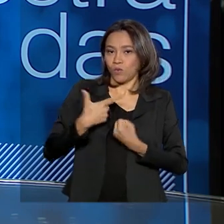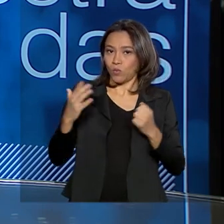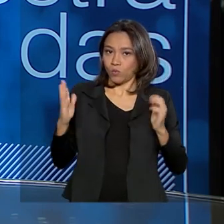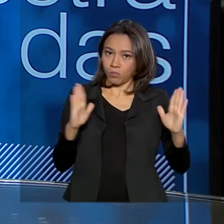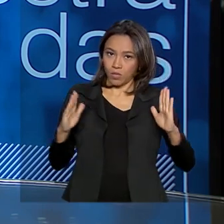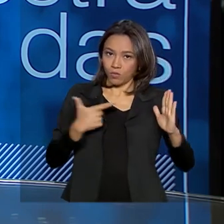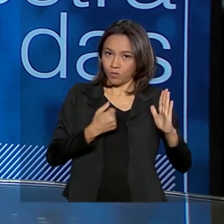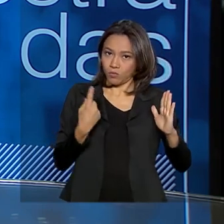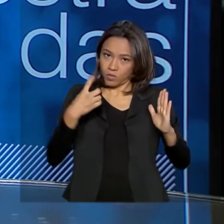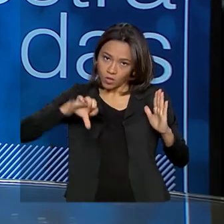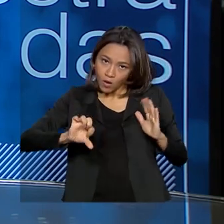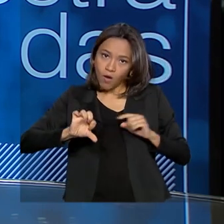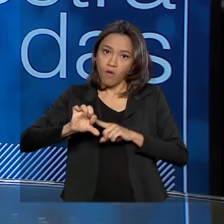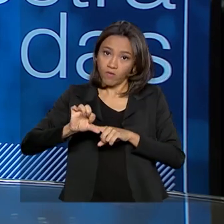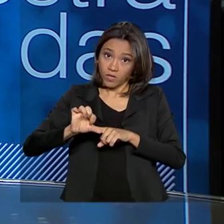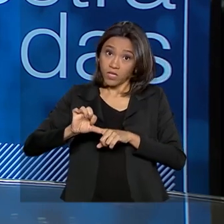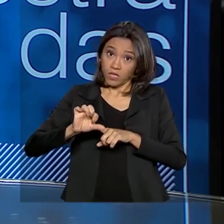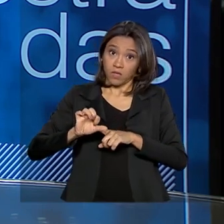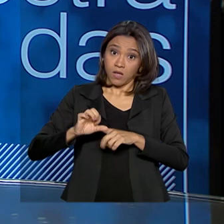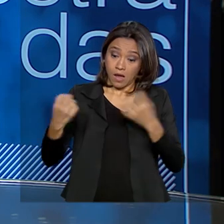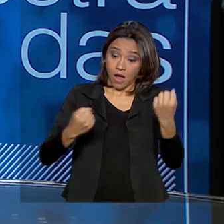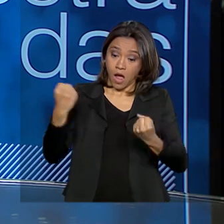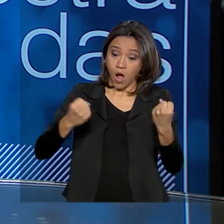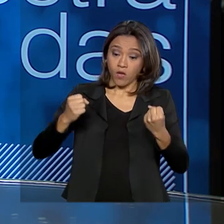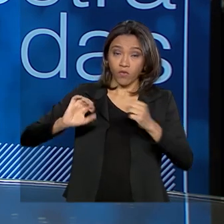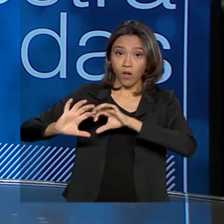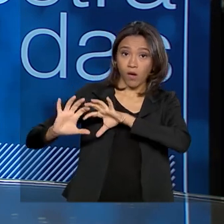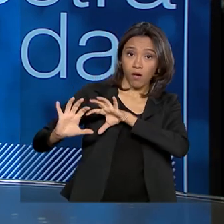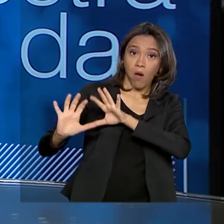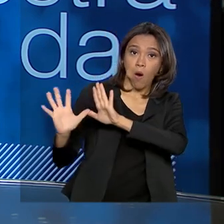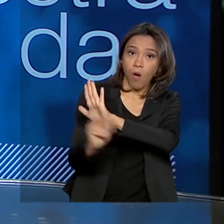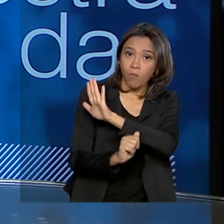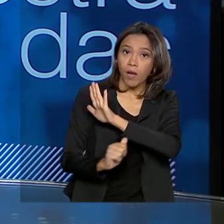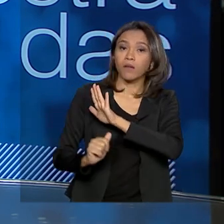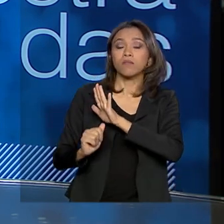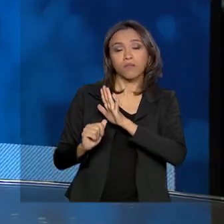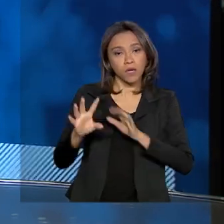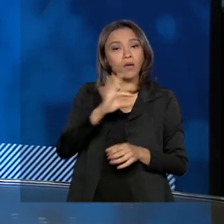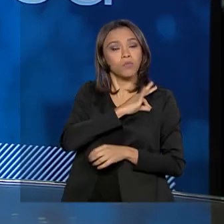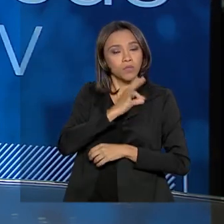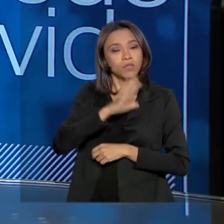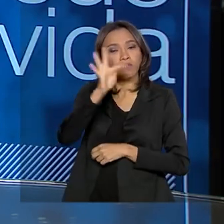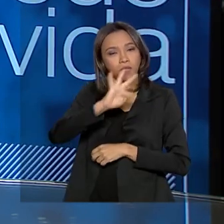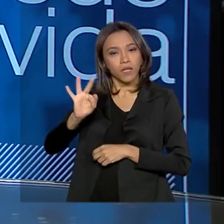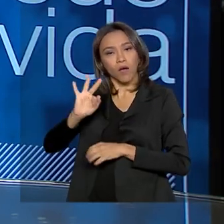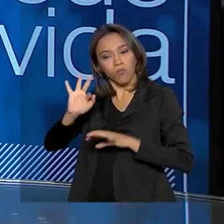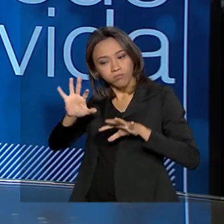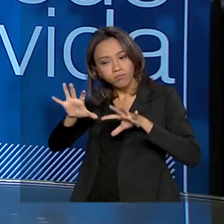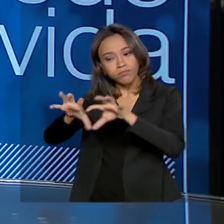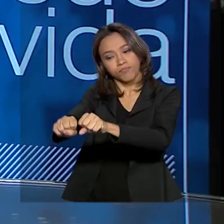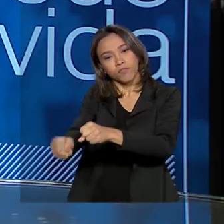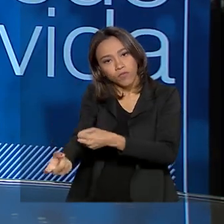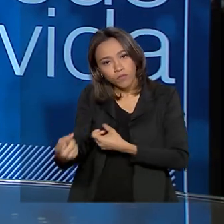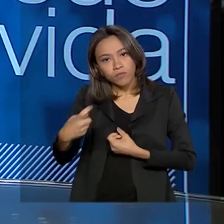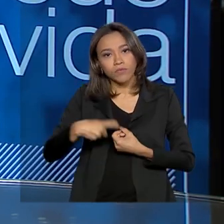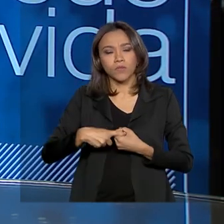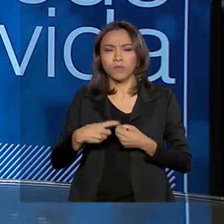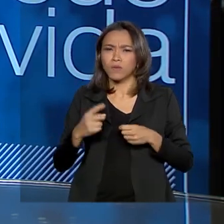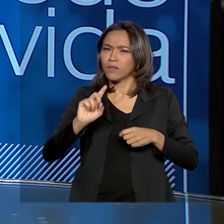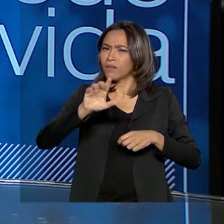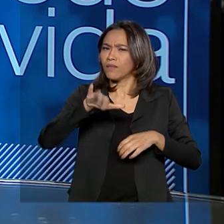veículos furtados que foram retirados de circulação pela Polícia Rodoviária Federal nos nossos estratos, desde regiões de fronteira